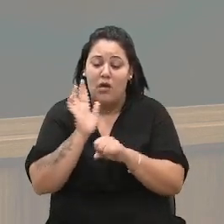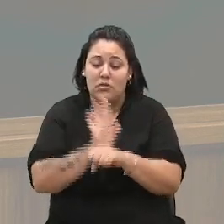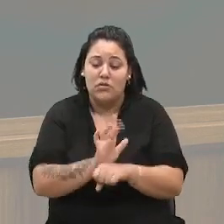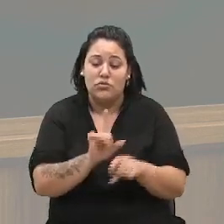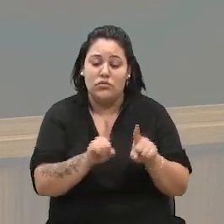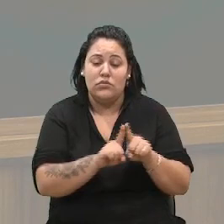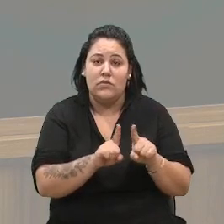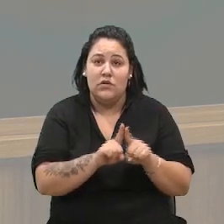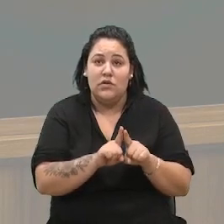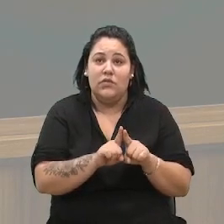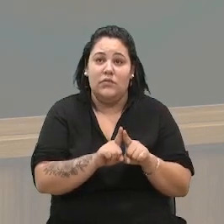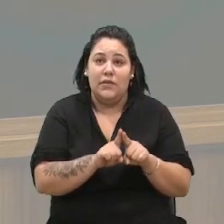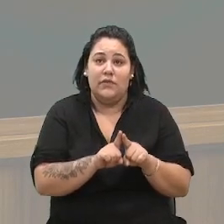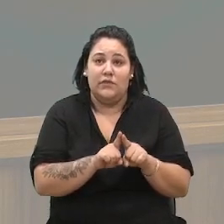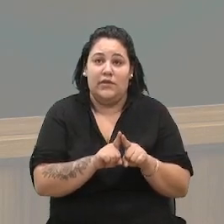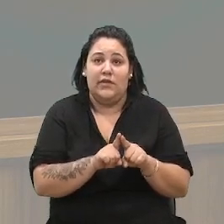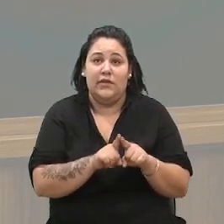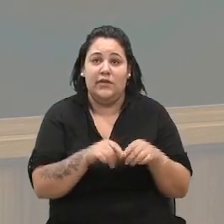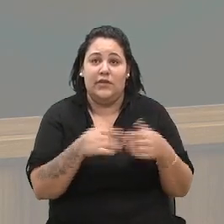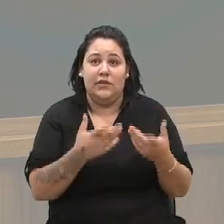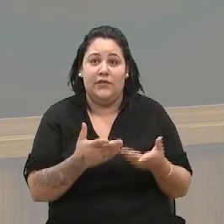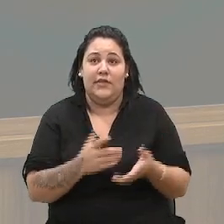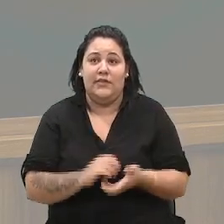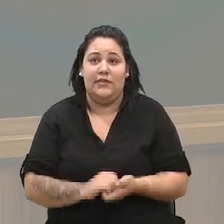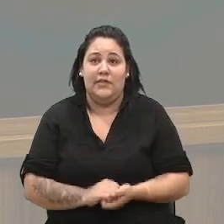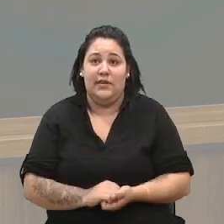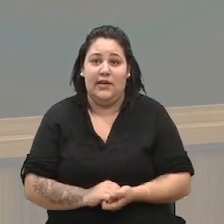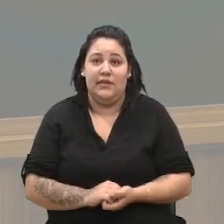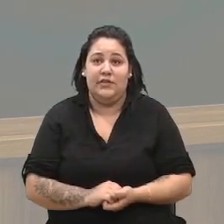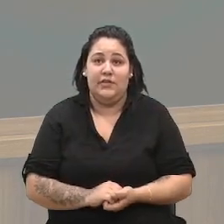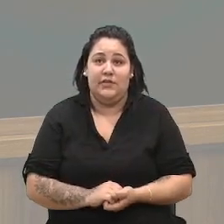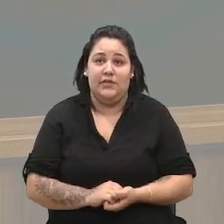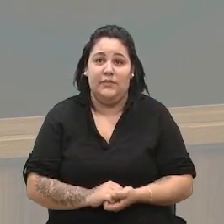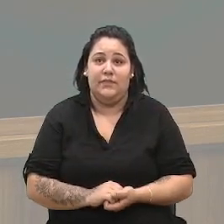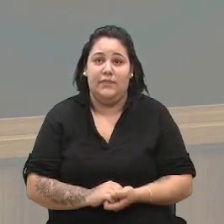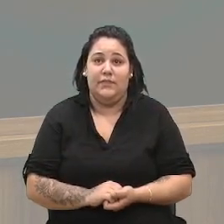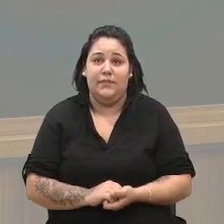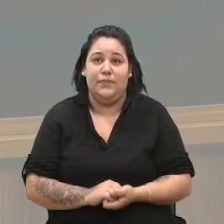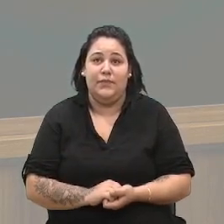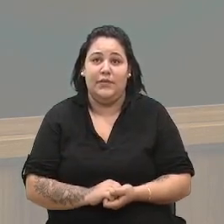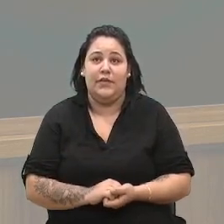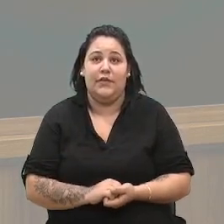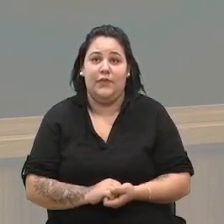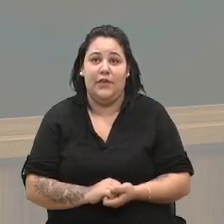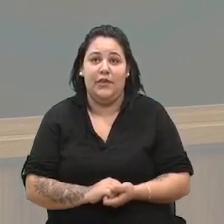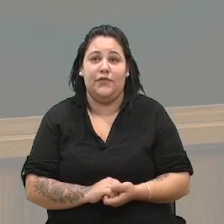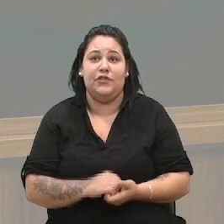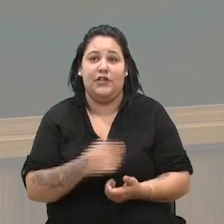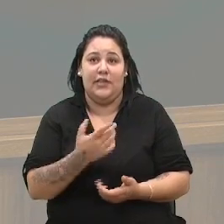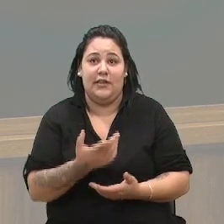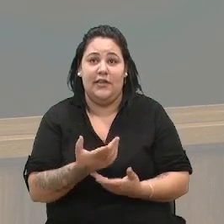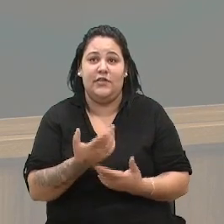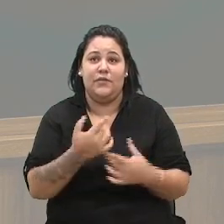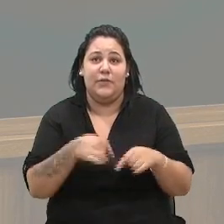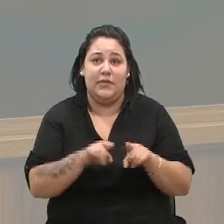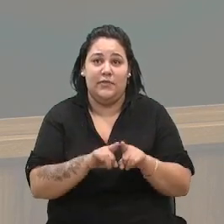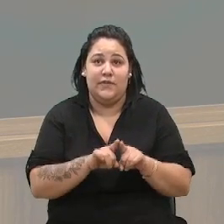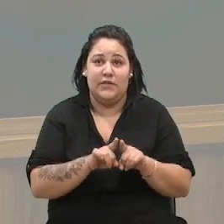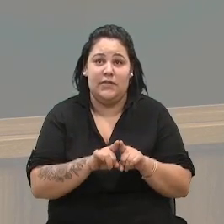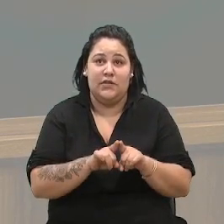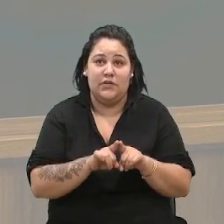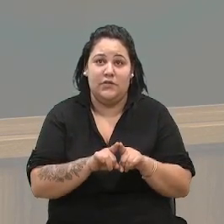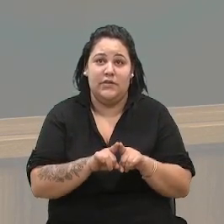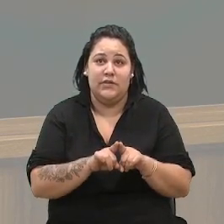questões de combate à dengue aqui em Caxias, eu vou dar uma pesquisada onde está esse projeto,